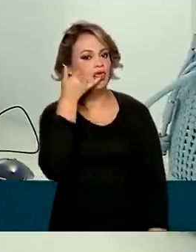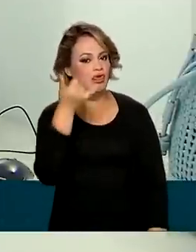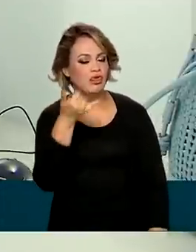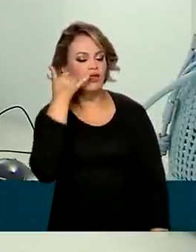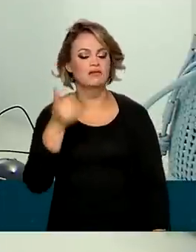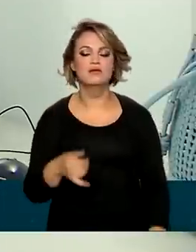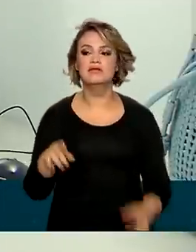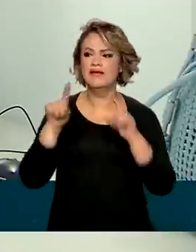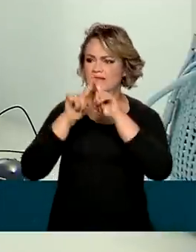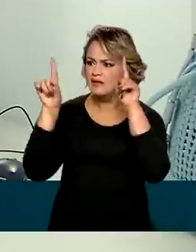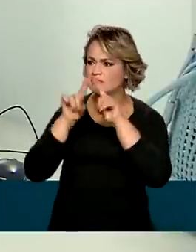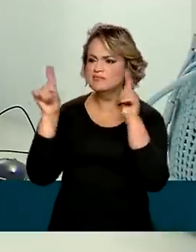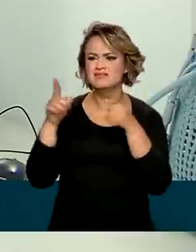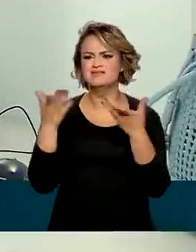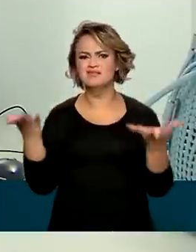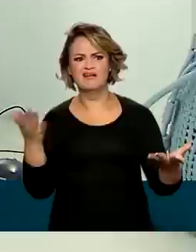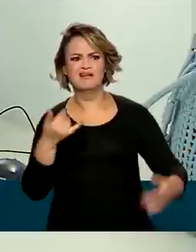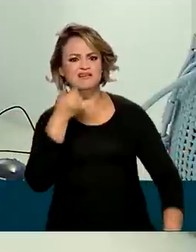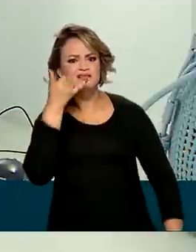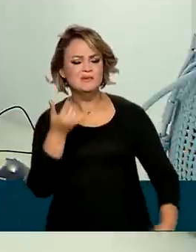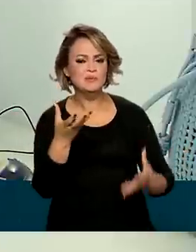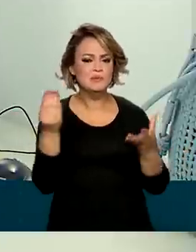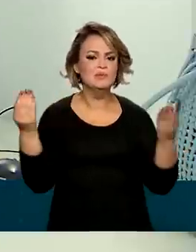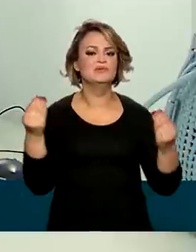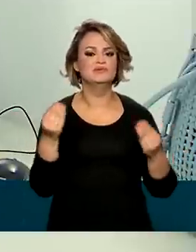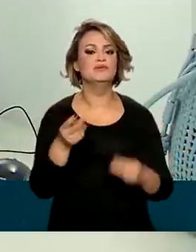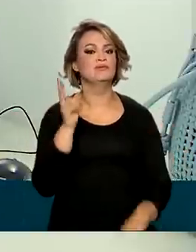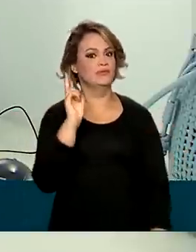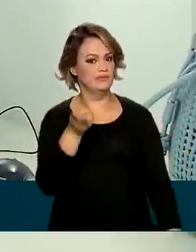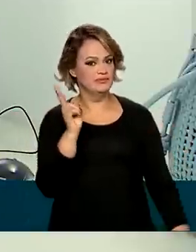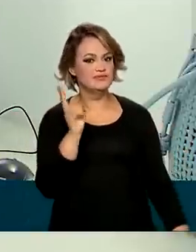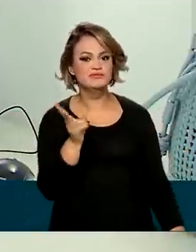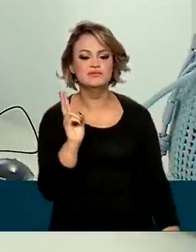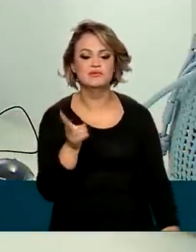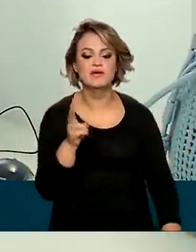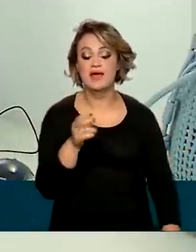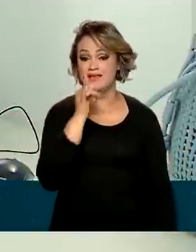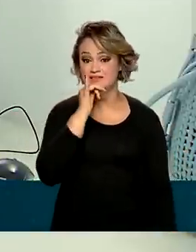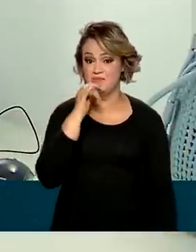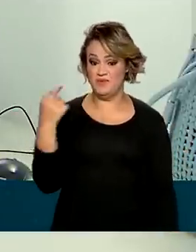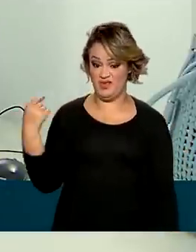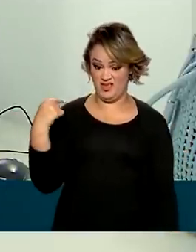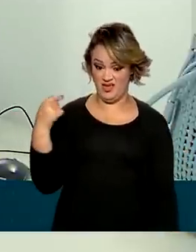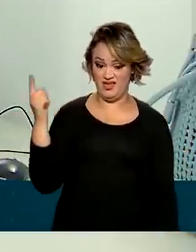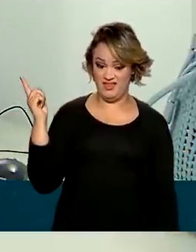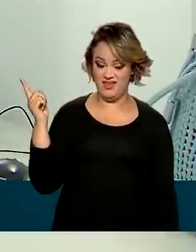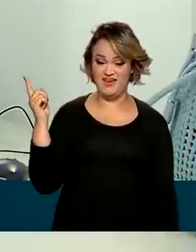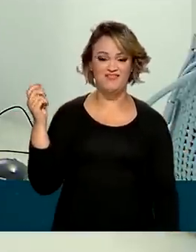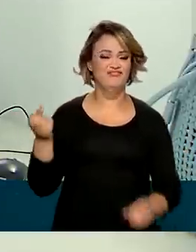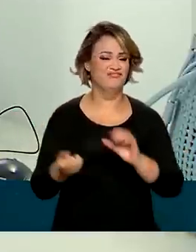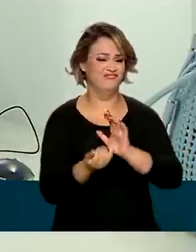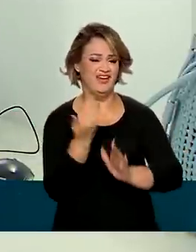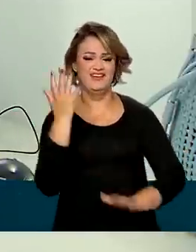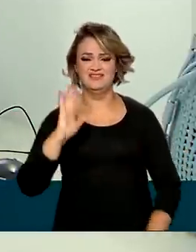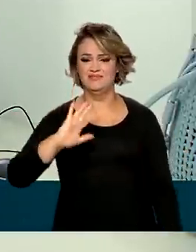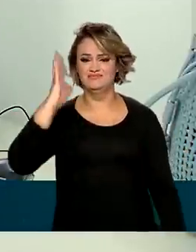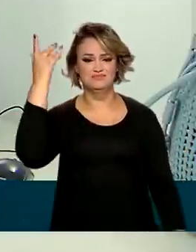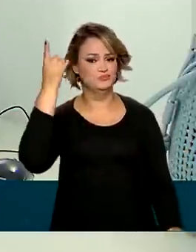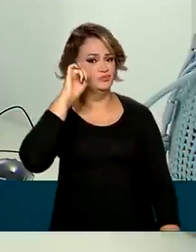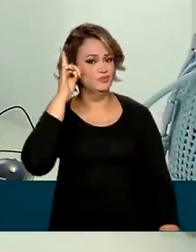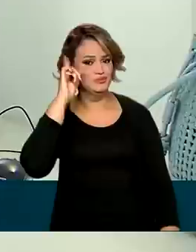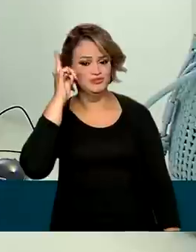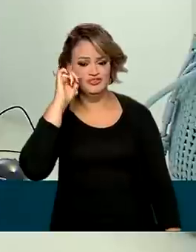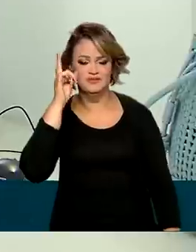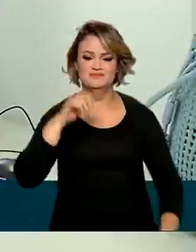reclamações sobre chamadas indesejadas continuam frequentes. Eu mesma ainda recebo várias ligações por dia.